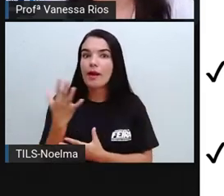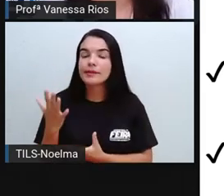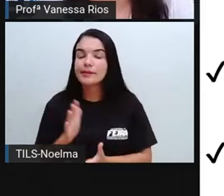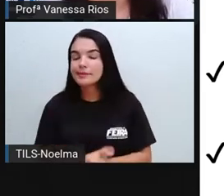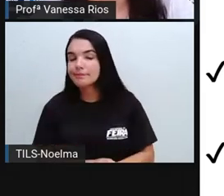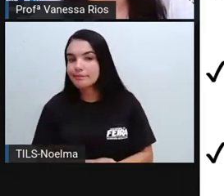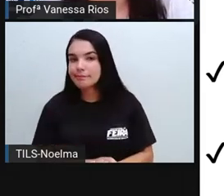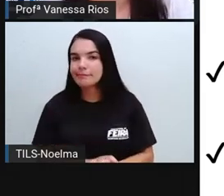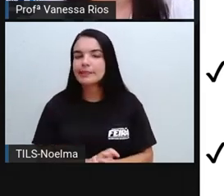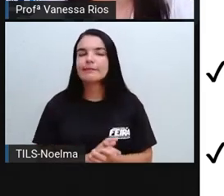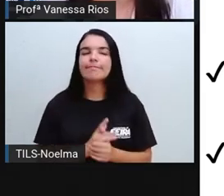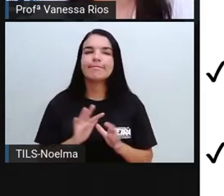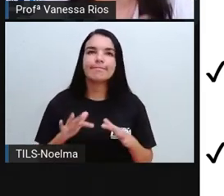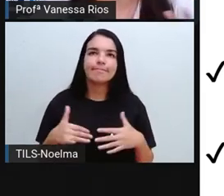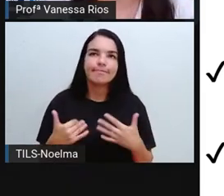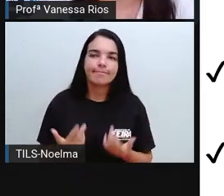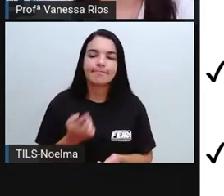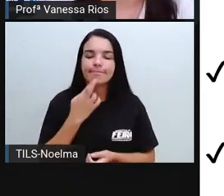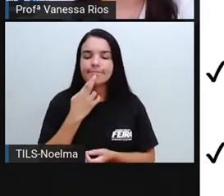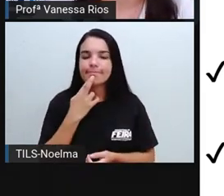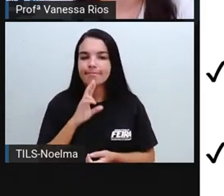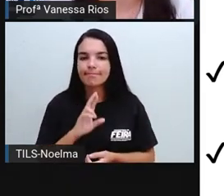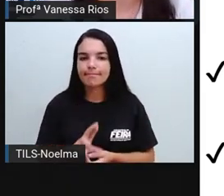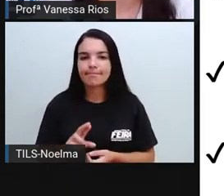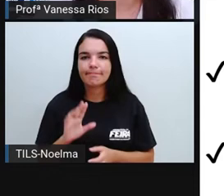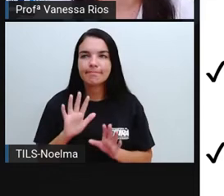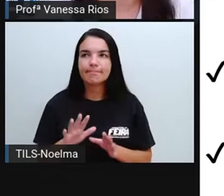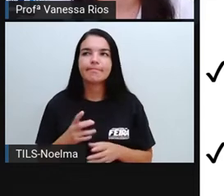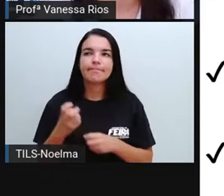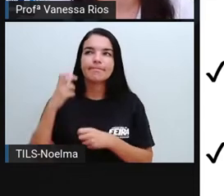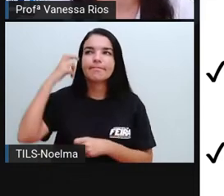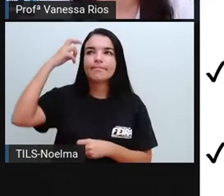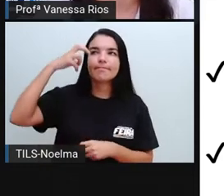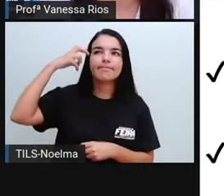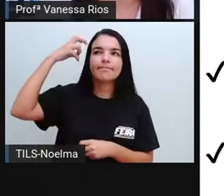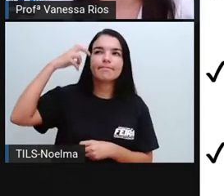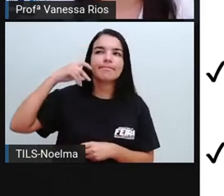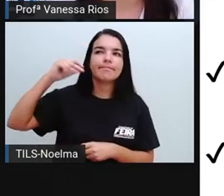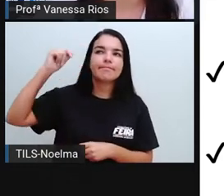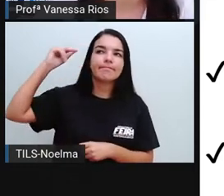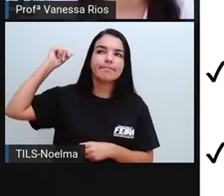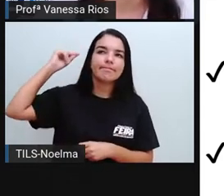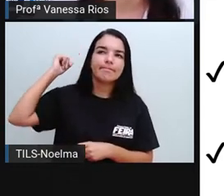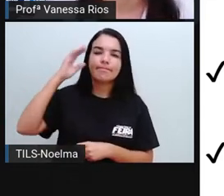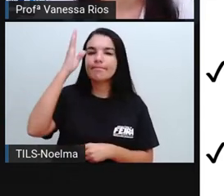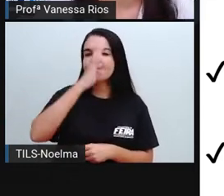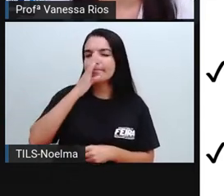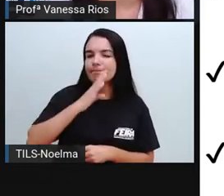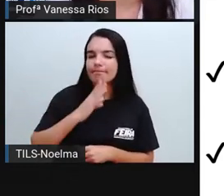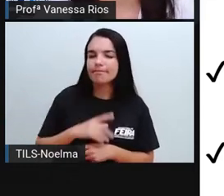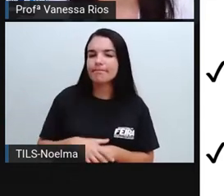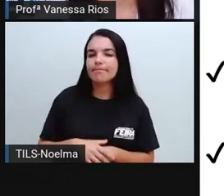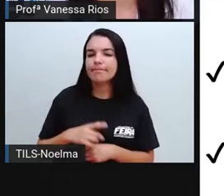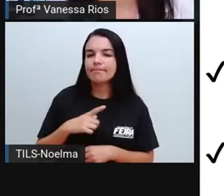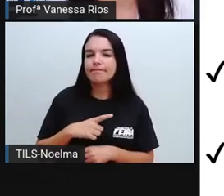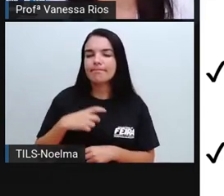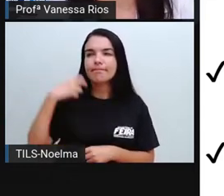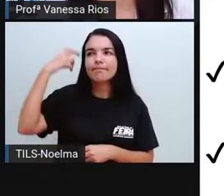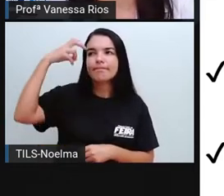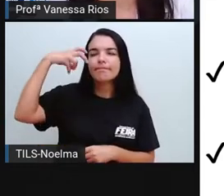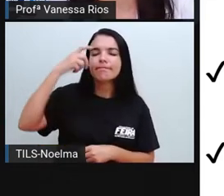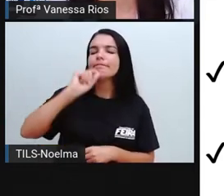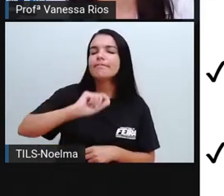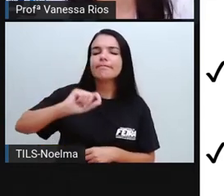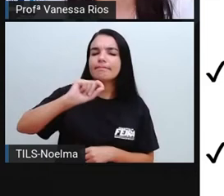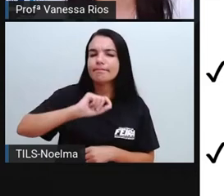os agricultores, né, de anos atrás, e quando a gente fala do Brasil, a gente lembra aí dos indígenas, então, as